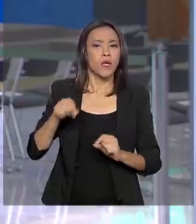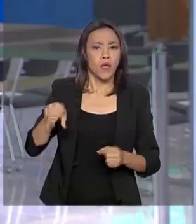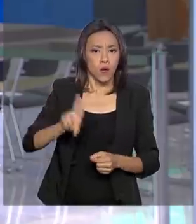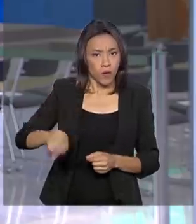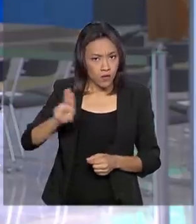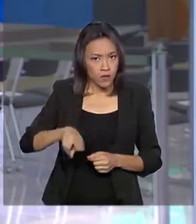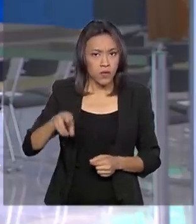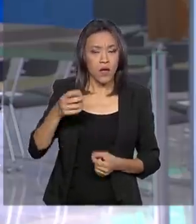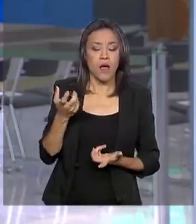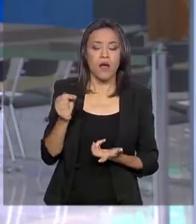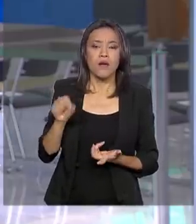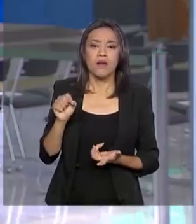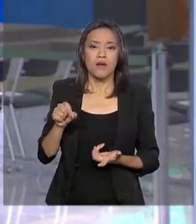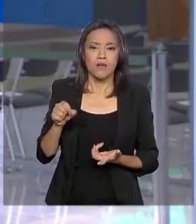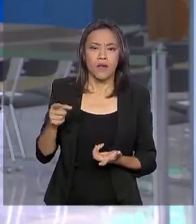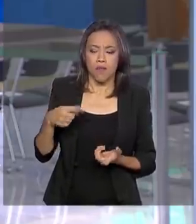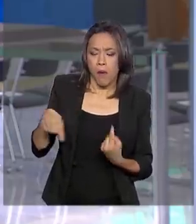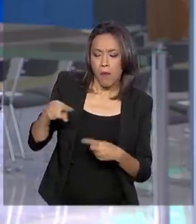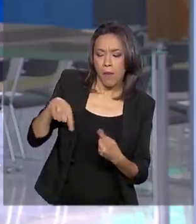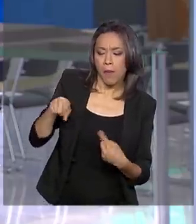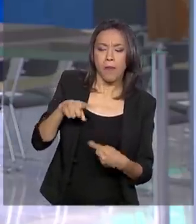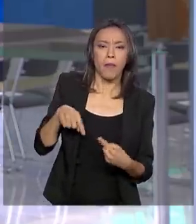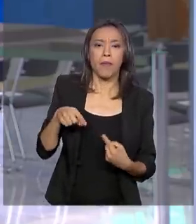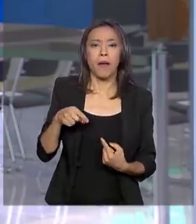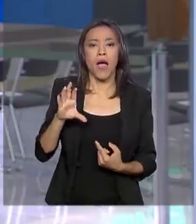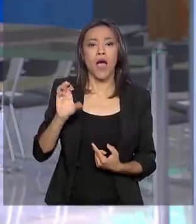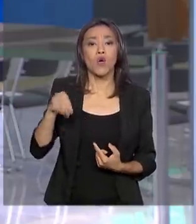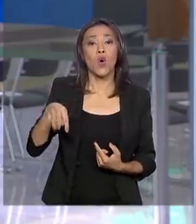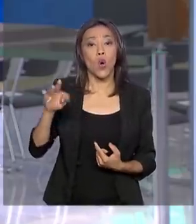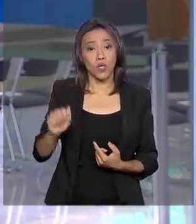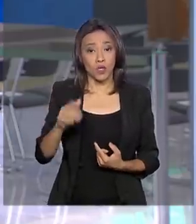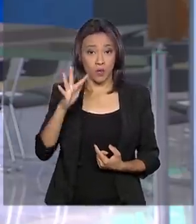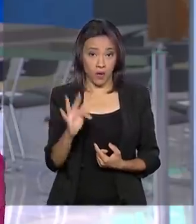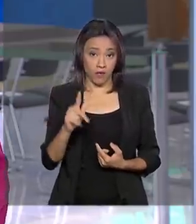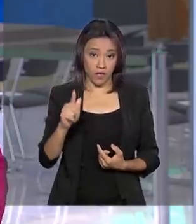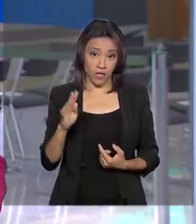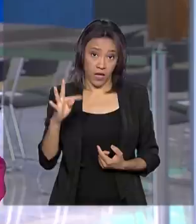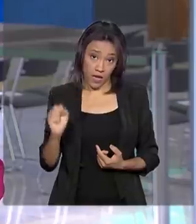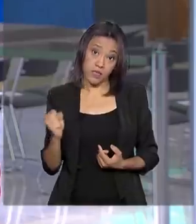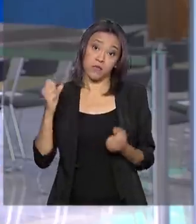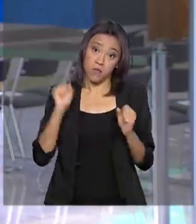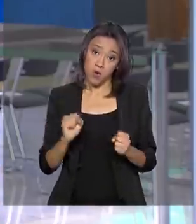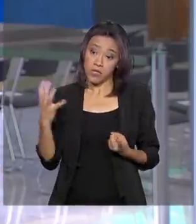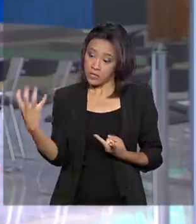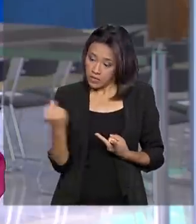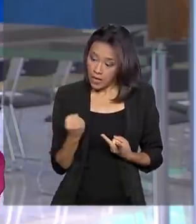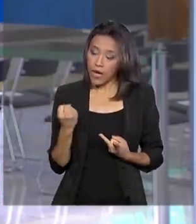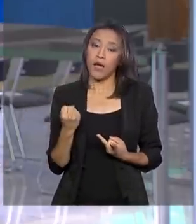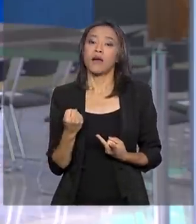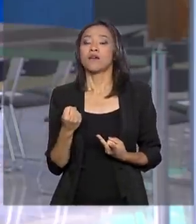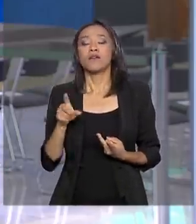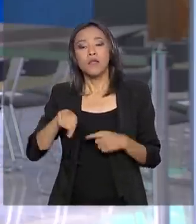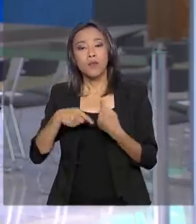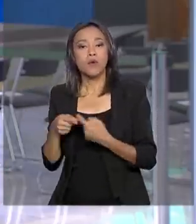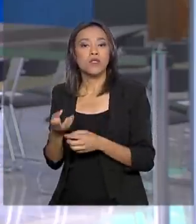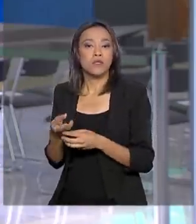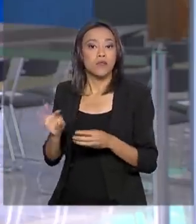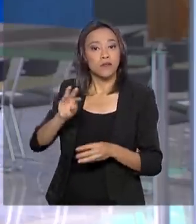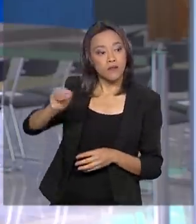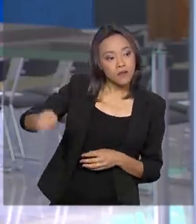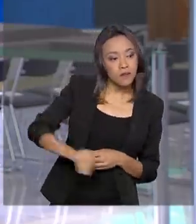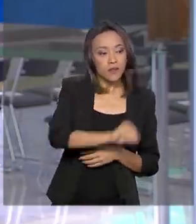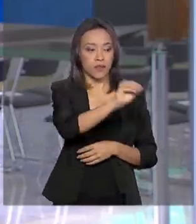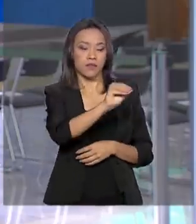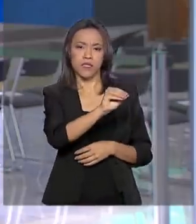através da internet. Pode, por exemplo, sacar os recursos liberados e transferir para contas em outros bancos sem